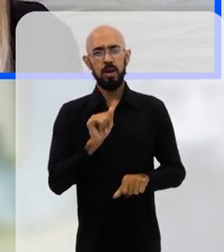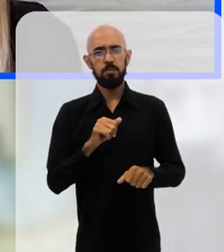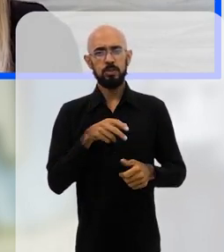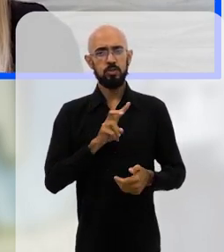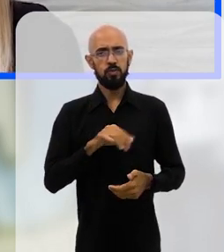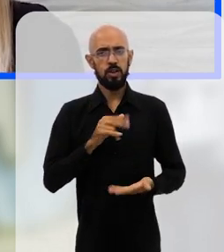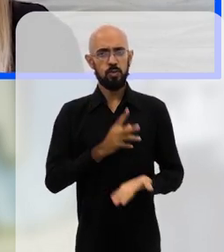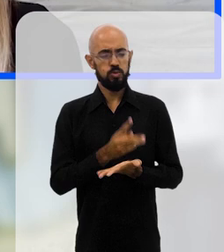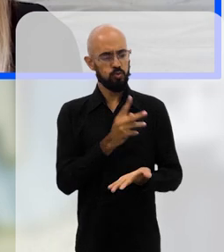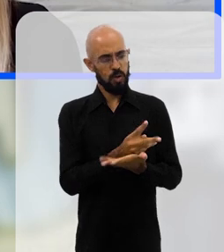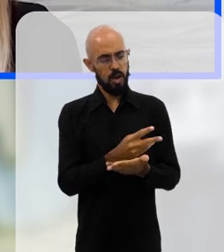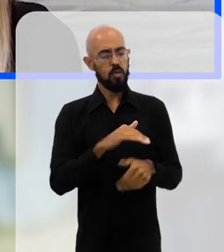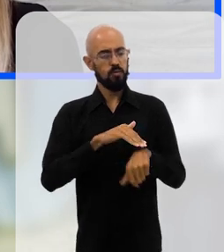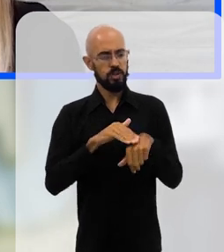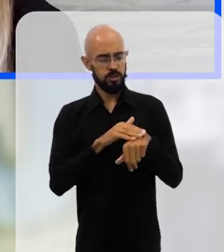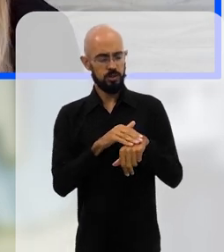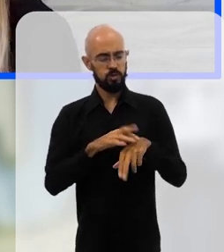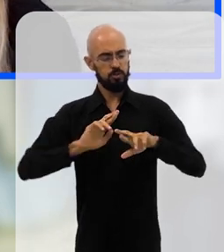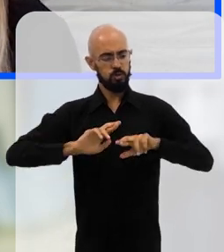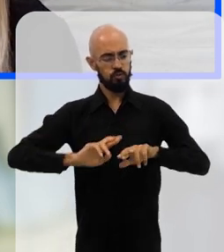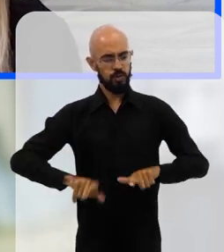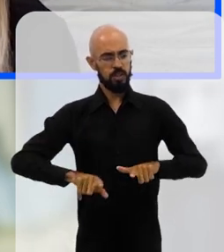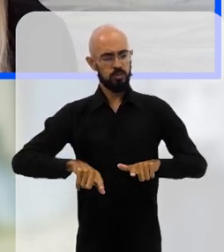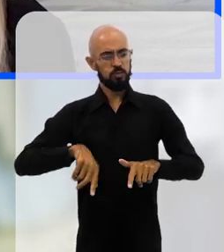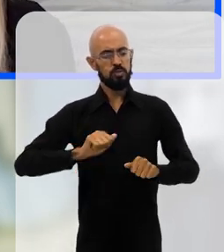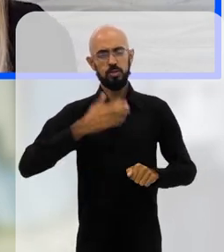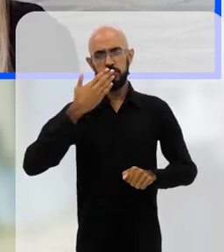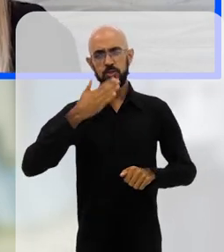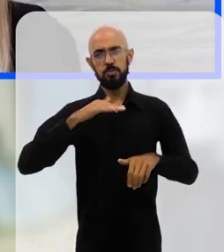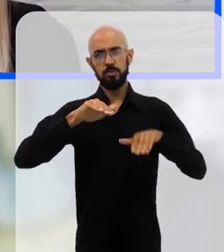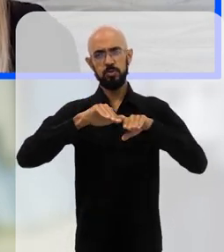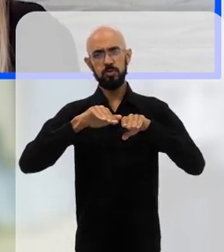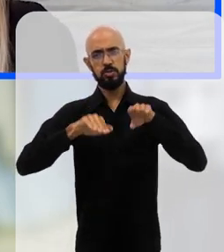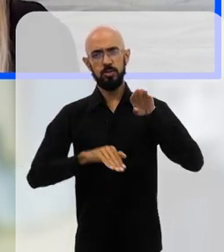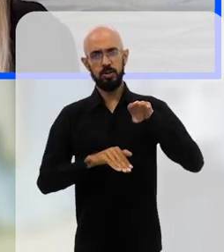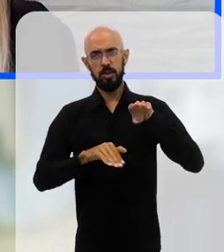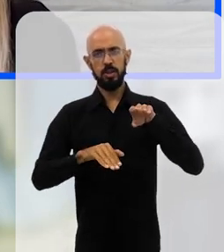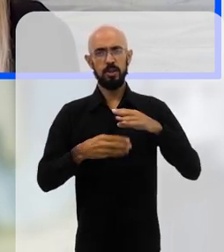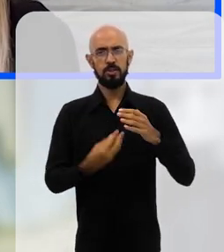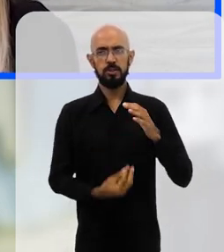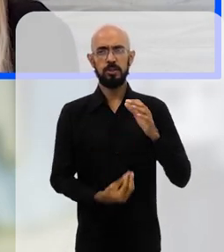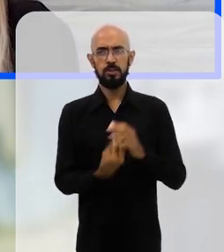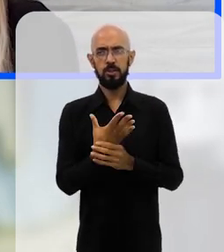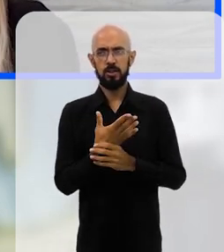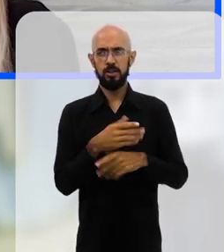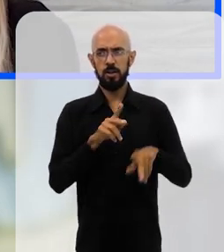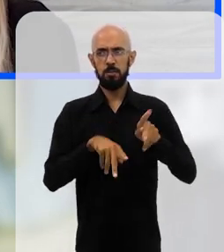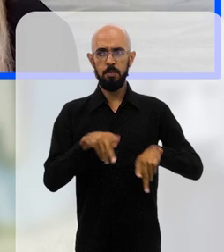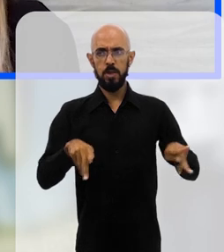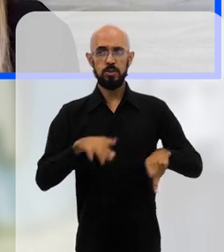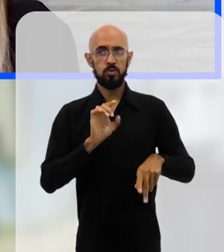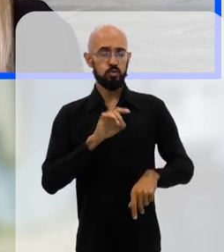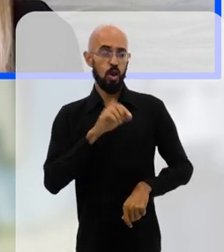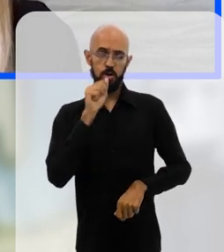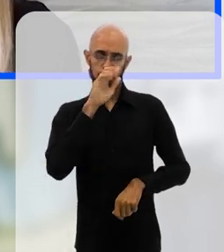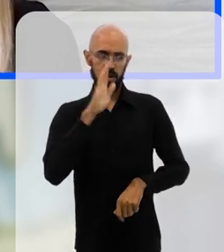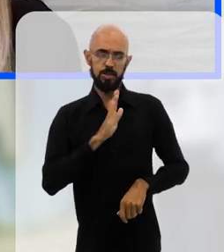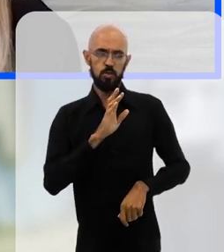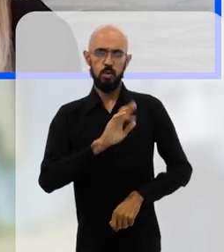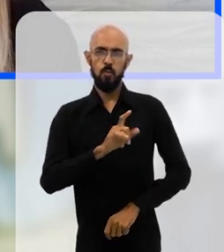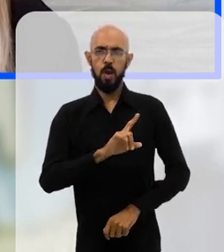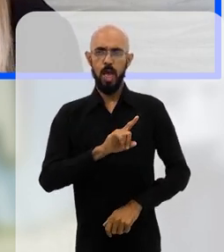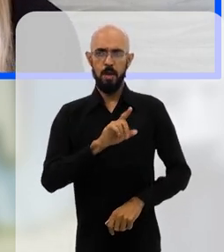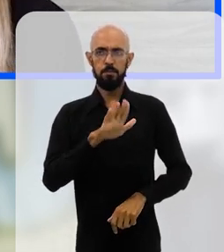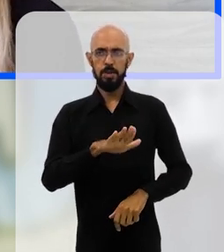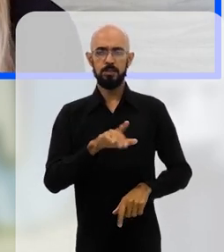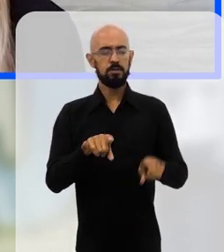papo. A gente vai continuar conversando sobre os diferentes tipos de desigualdade que afetam a população não só do Brasil, como